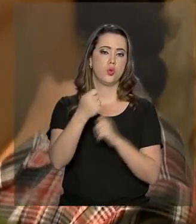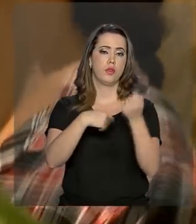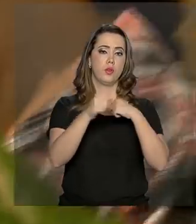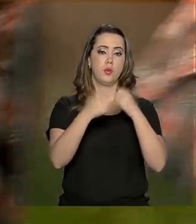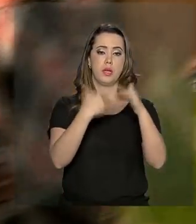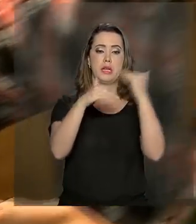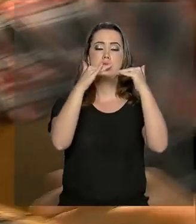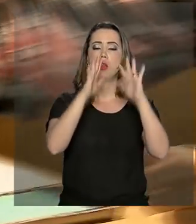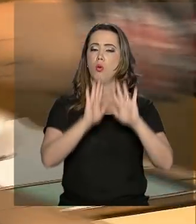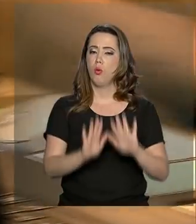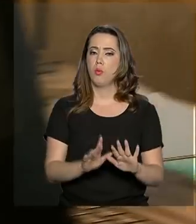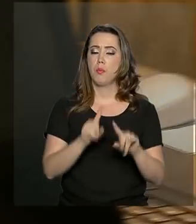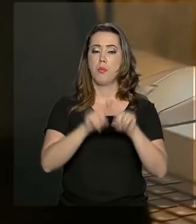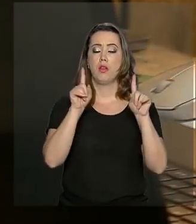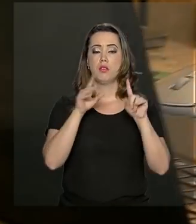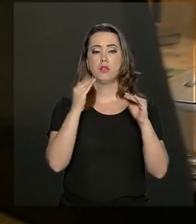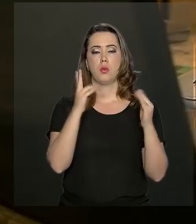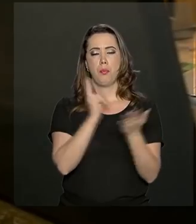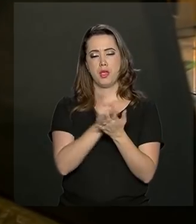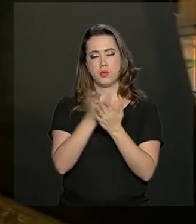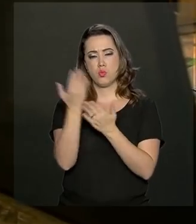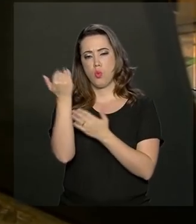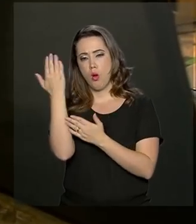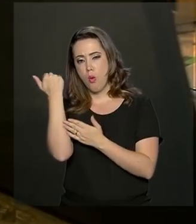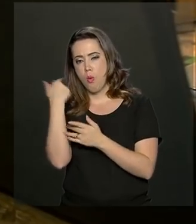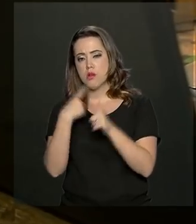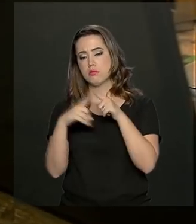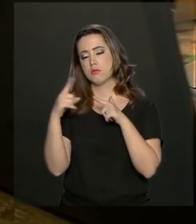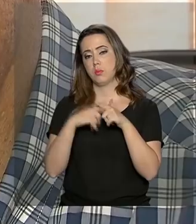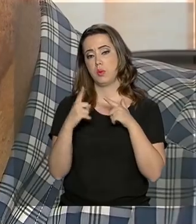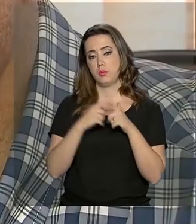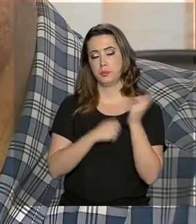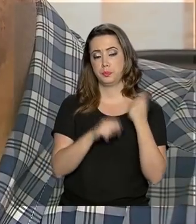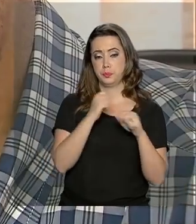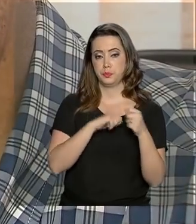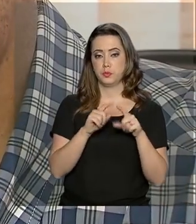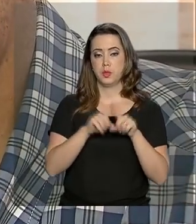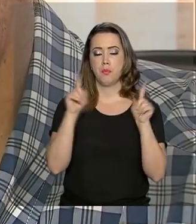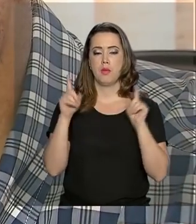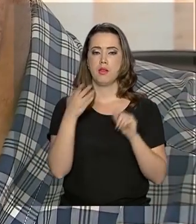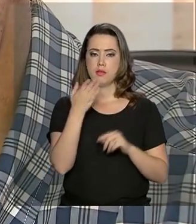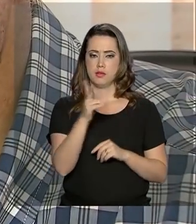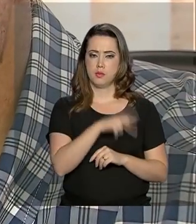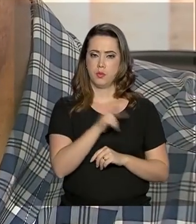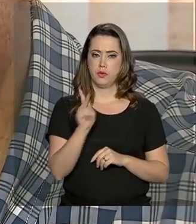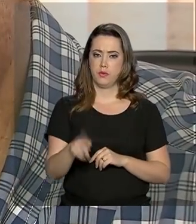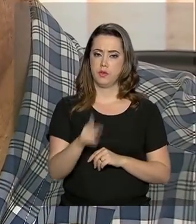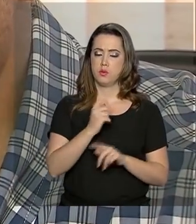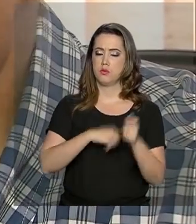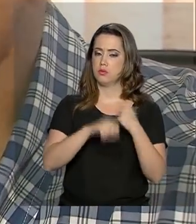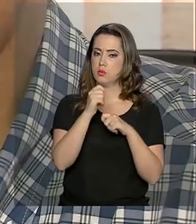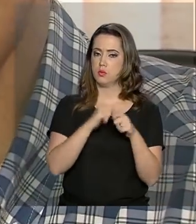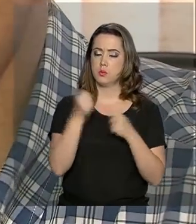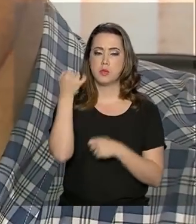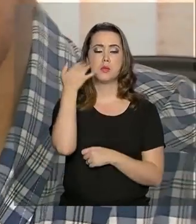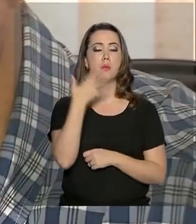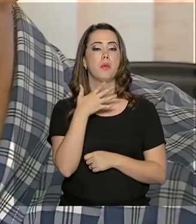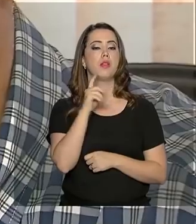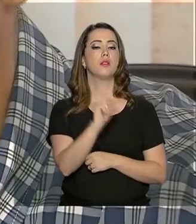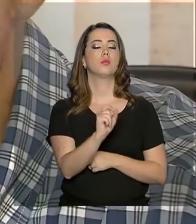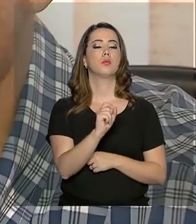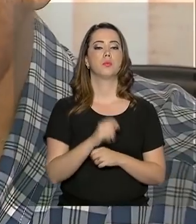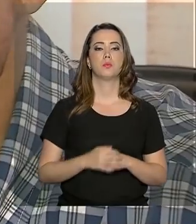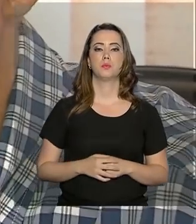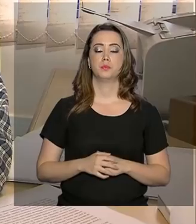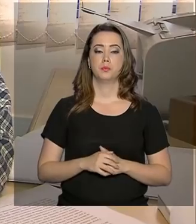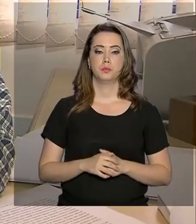recolocar a economia brasileira no mesmo patamar do período pré-crise econômica. Mas para esse professor de economia, a expectativa